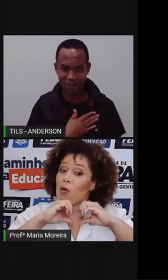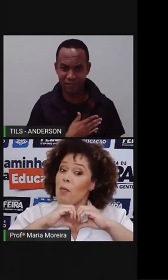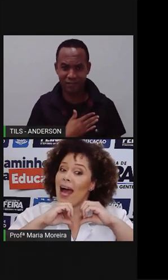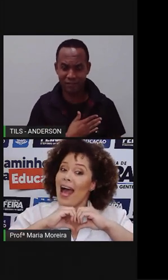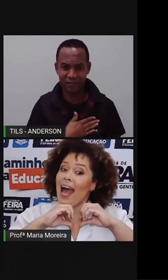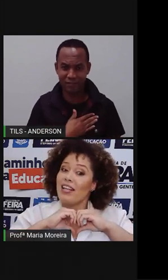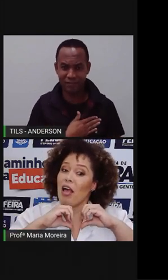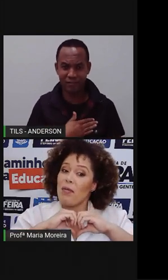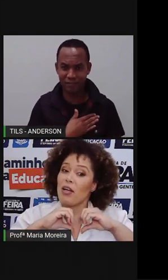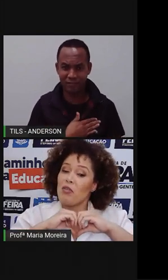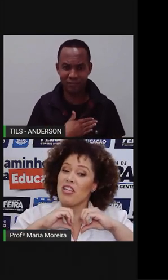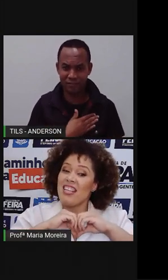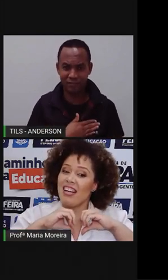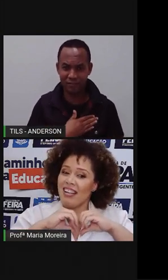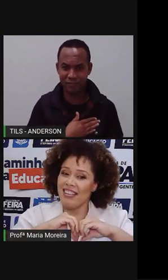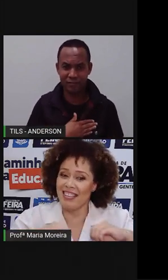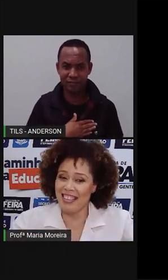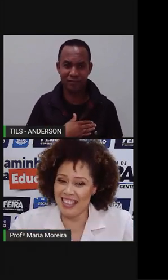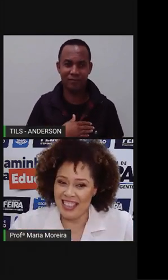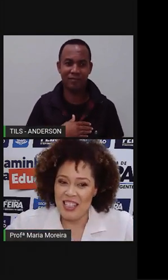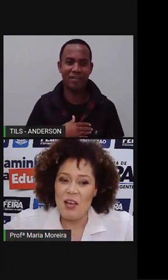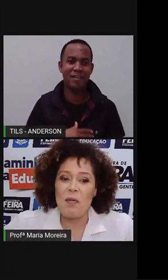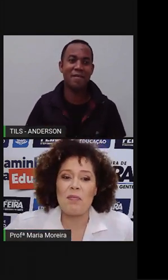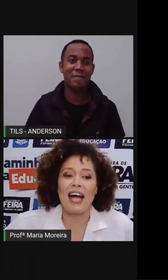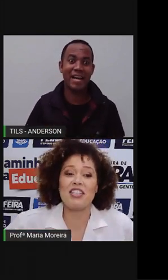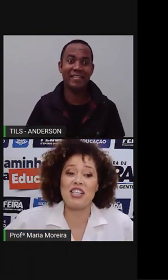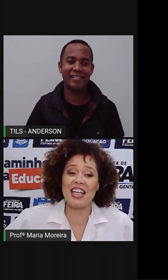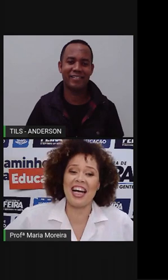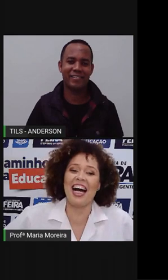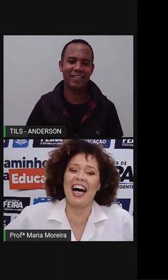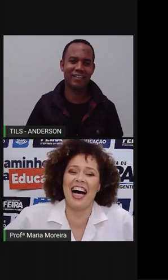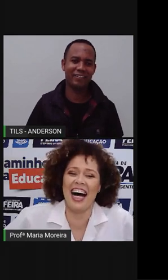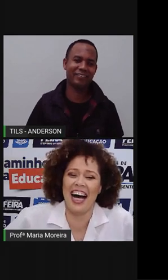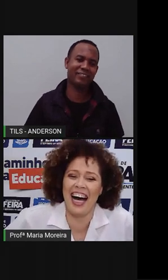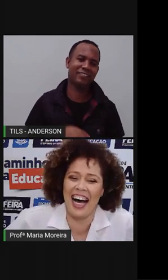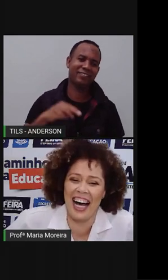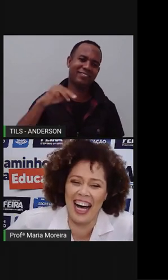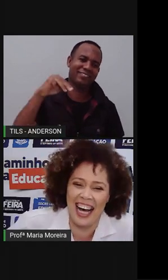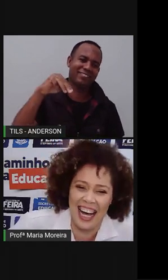começa com o e termina com o inha. Matinha!